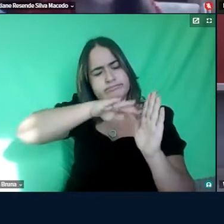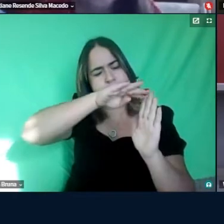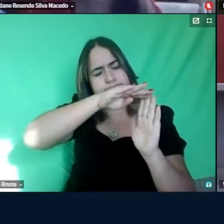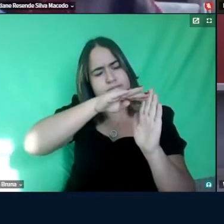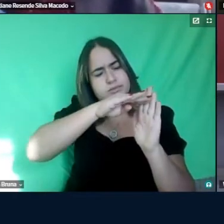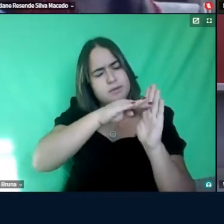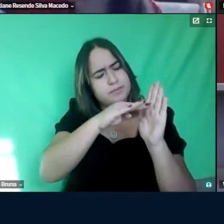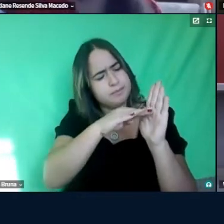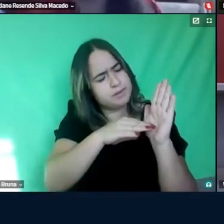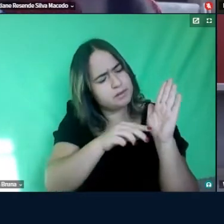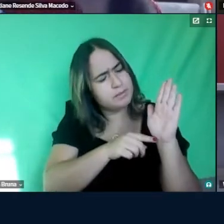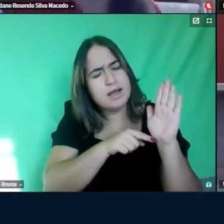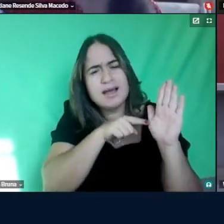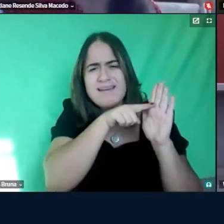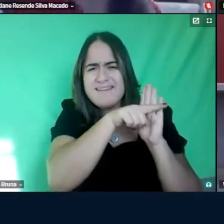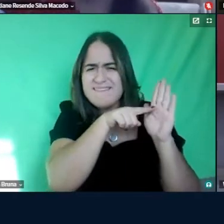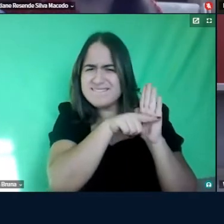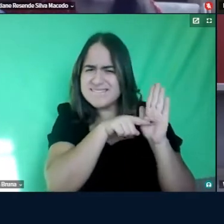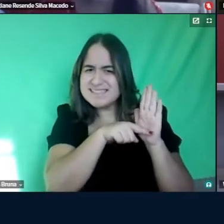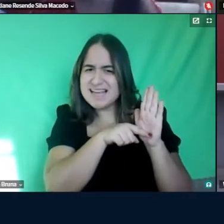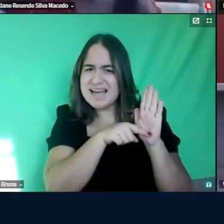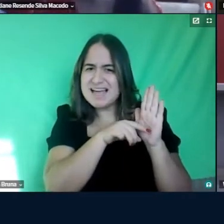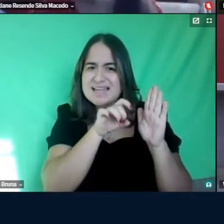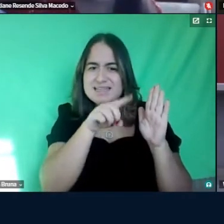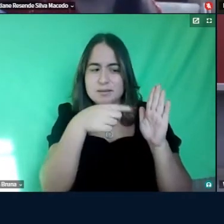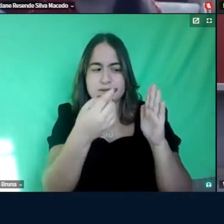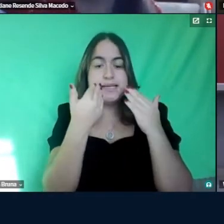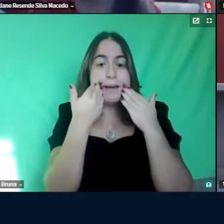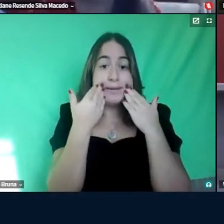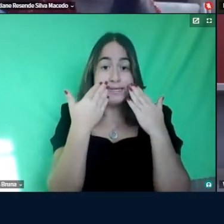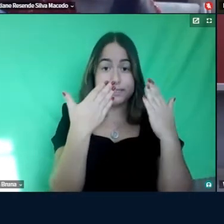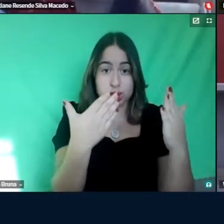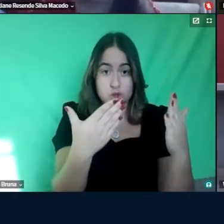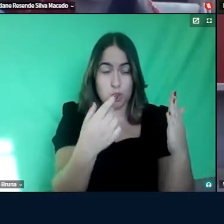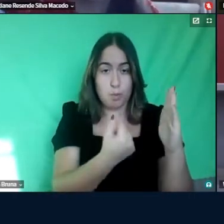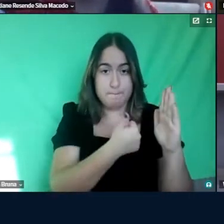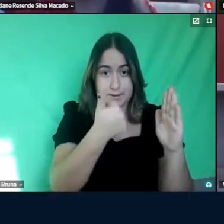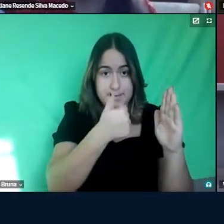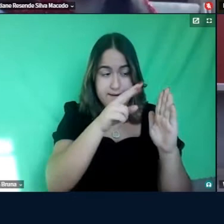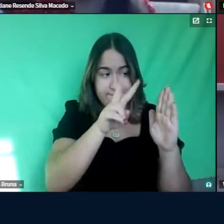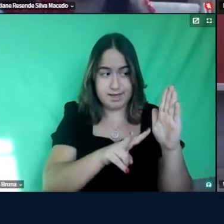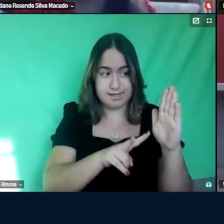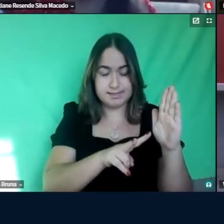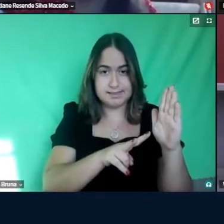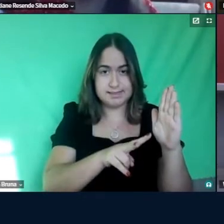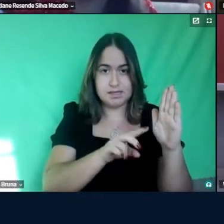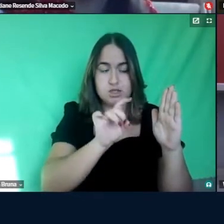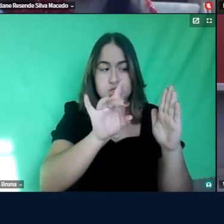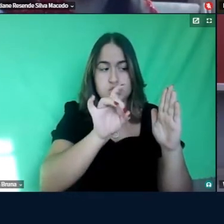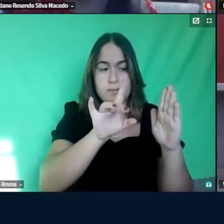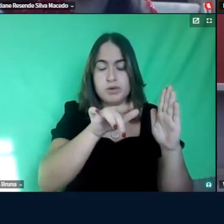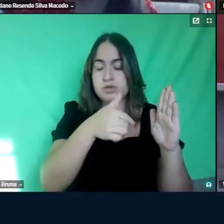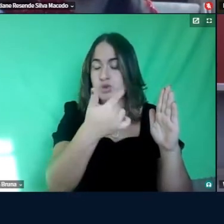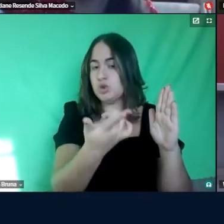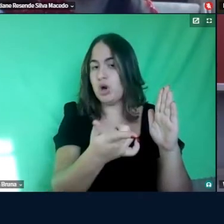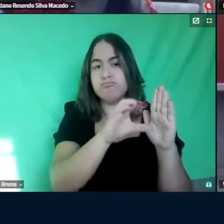anunciou a sigla a primeira vez, não se usa mais o extenso, você traz só a sigla, tá bom?